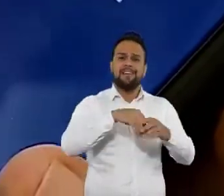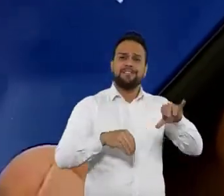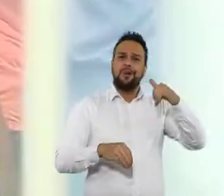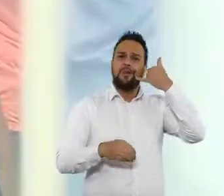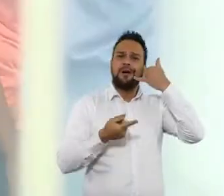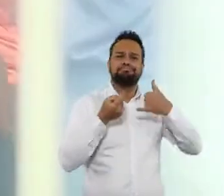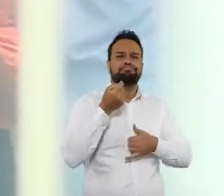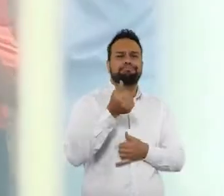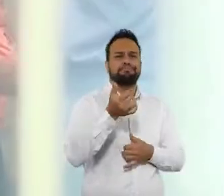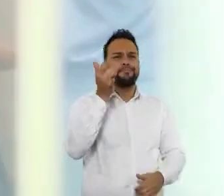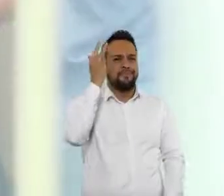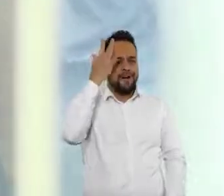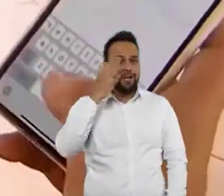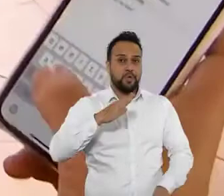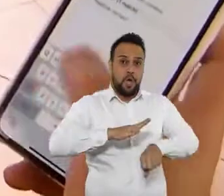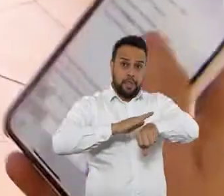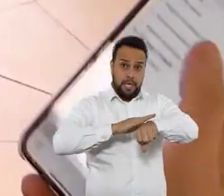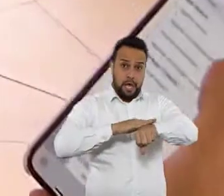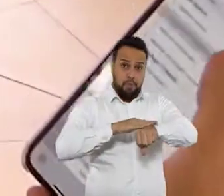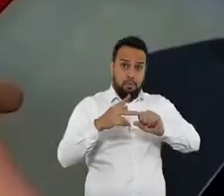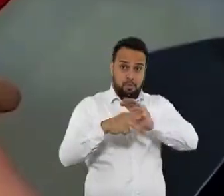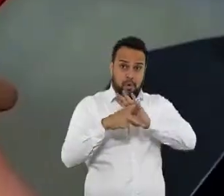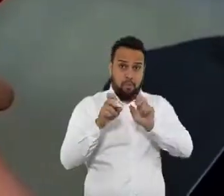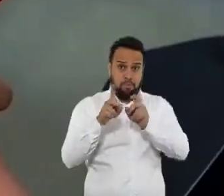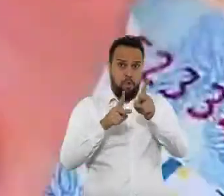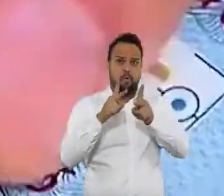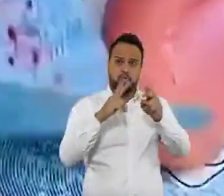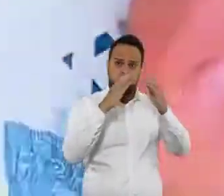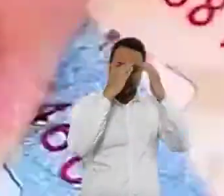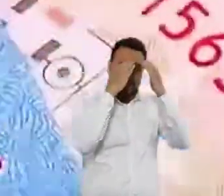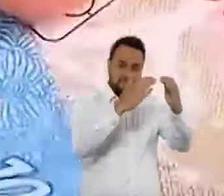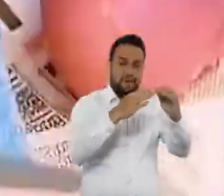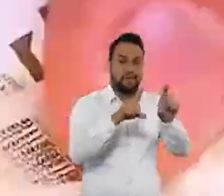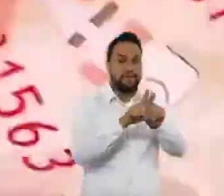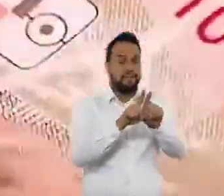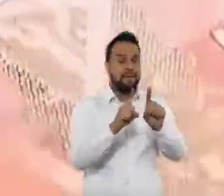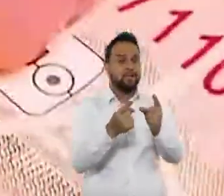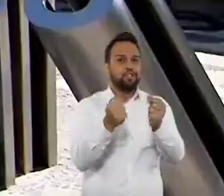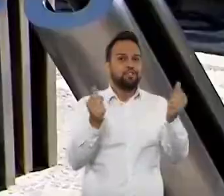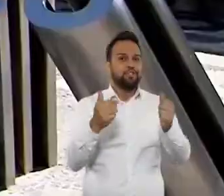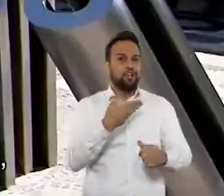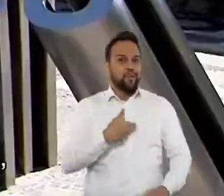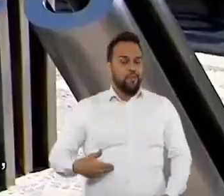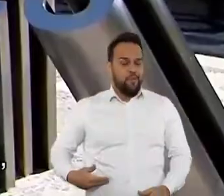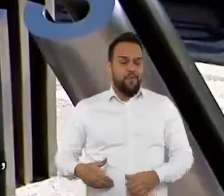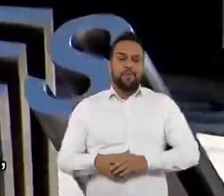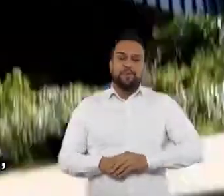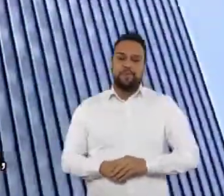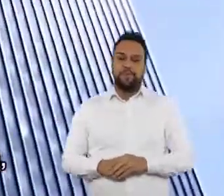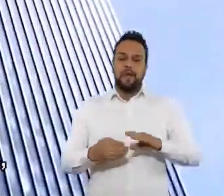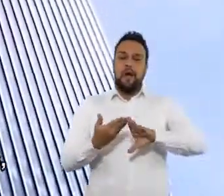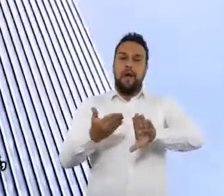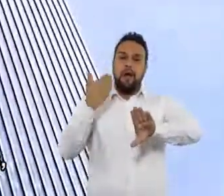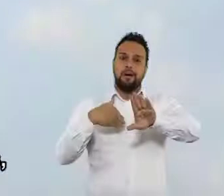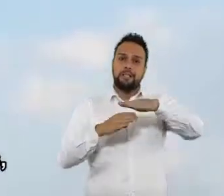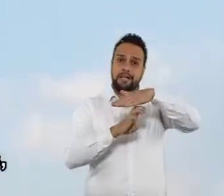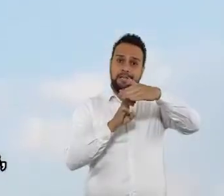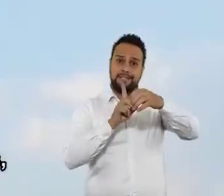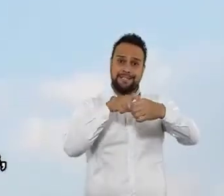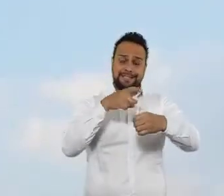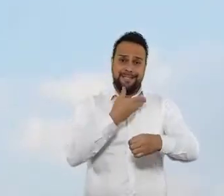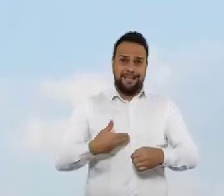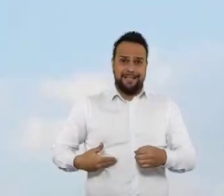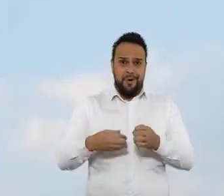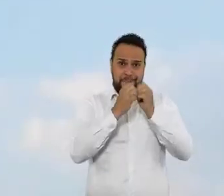parar dentro do celular. O tempo do povo foi levado a sério, assim como o dinheiro público. As estatais que antes davam